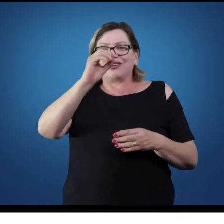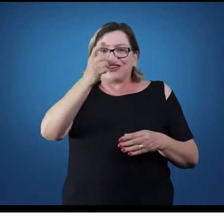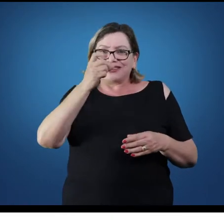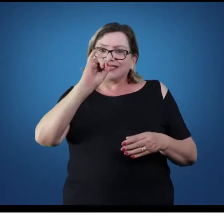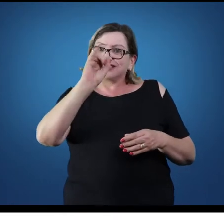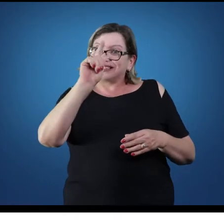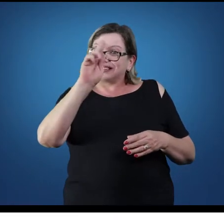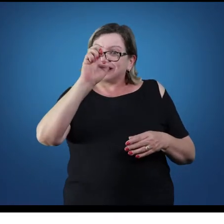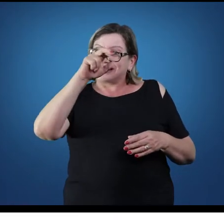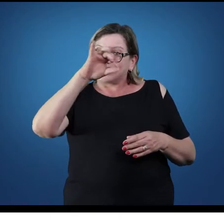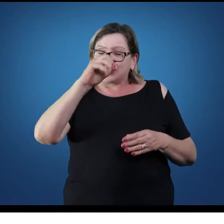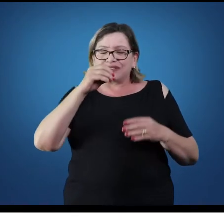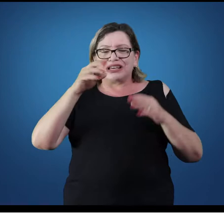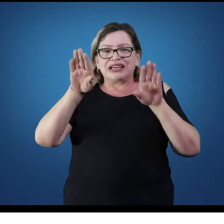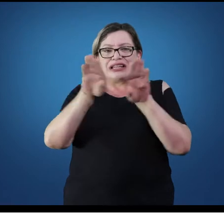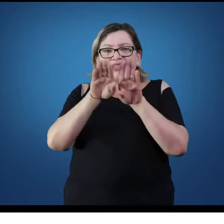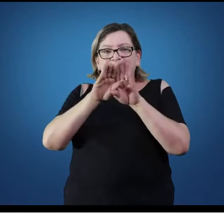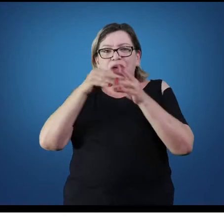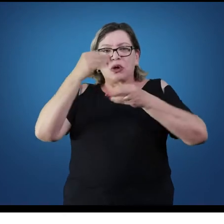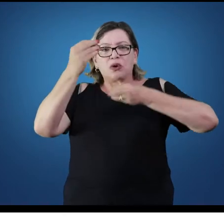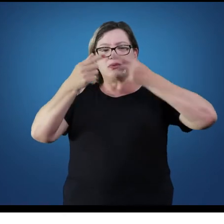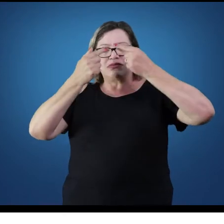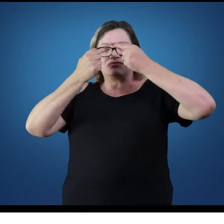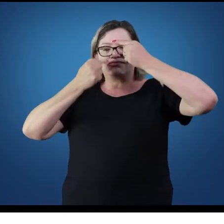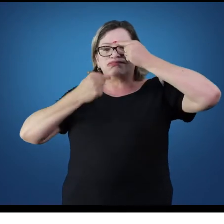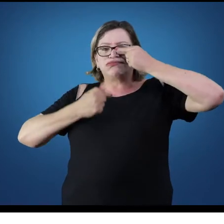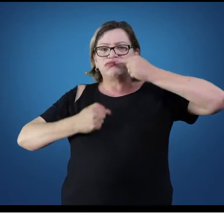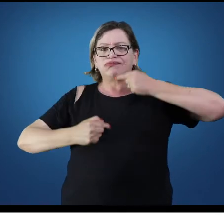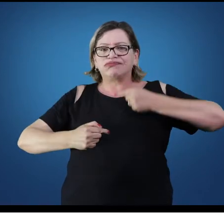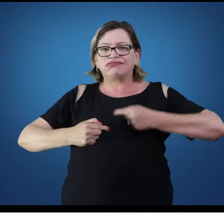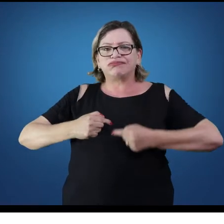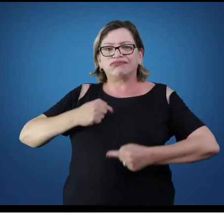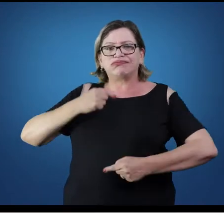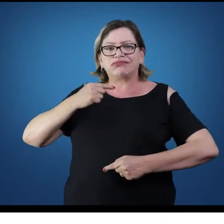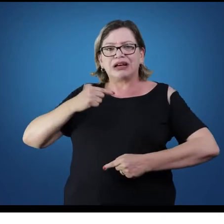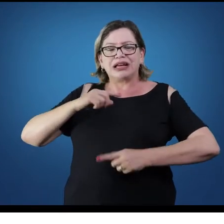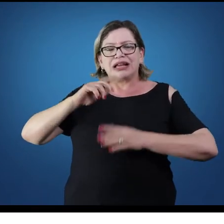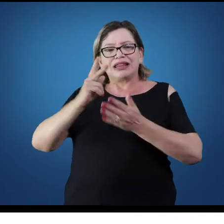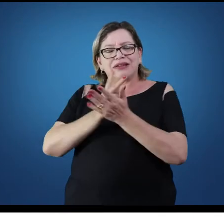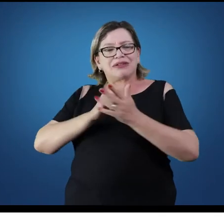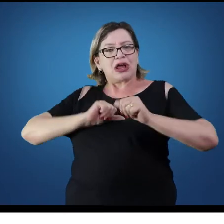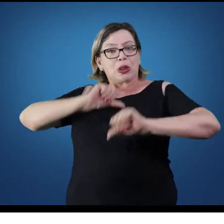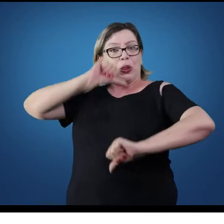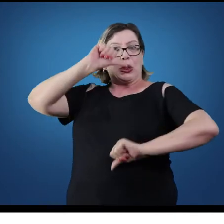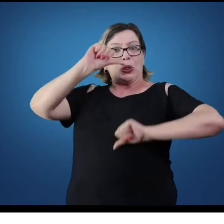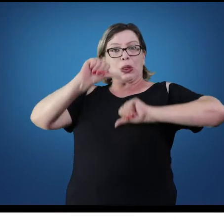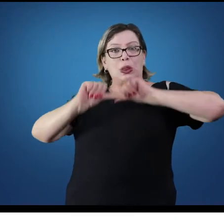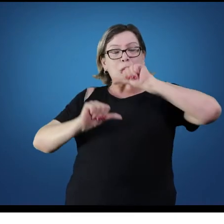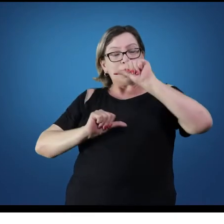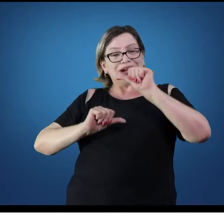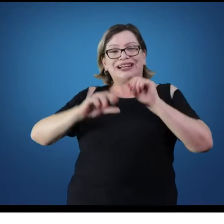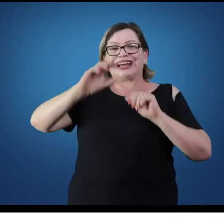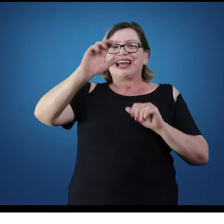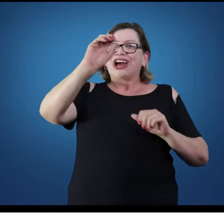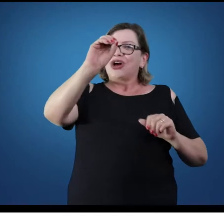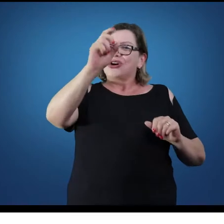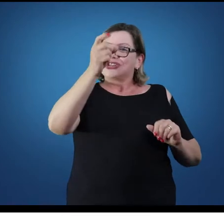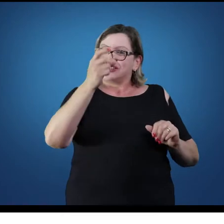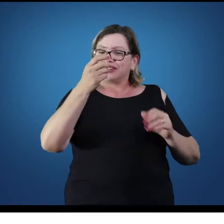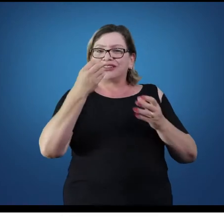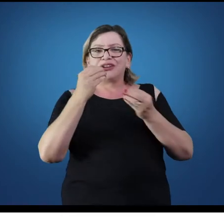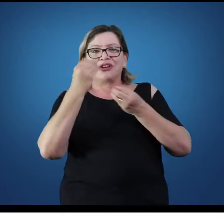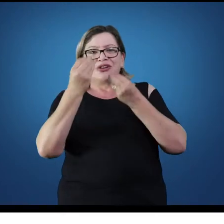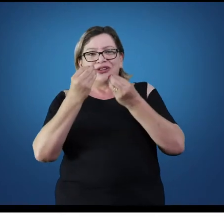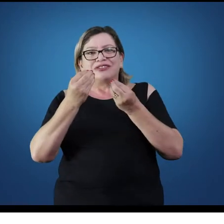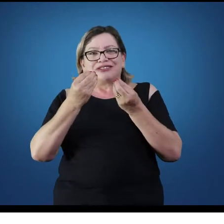até todo o componente que vai ocorrer, todas as trocas gasosas que vão ocorrer no âmbito dos pulmões. Nós